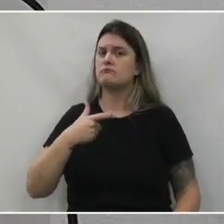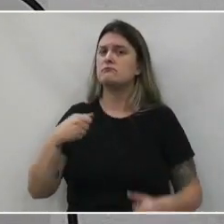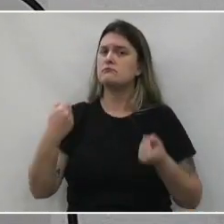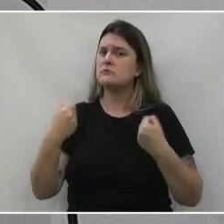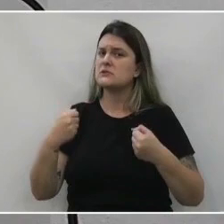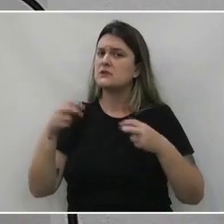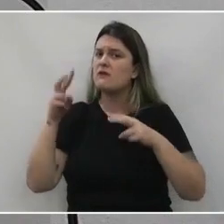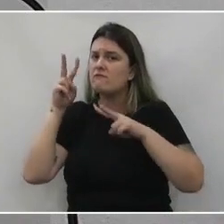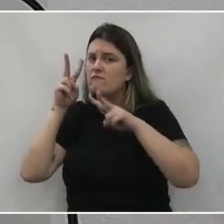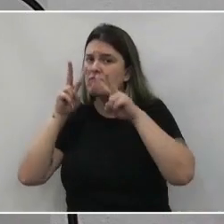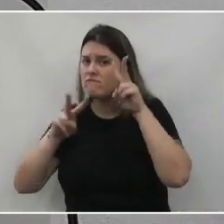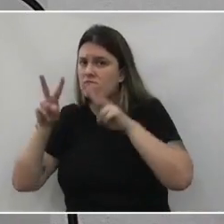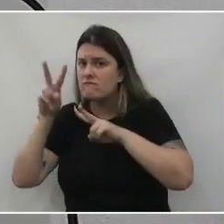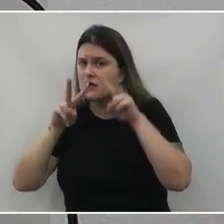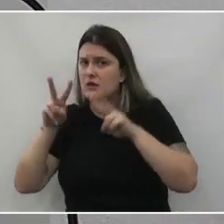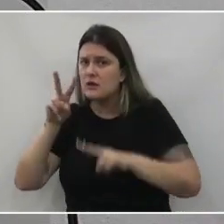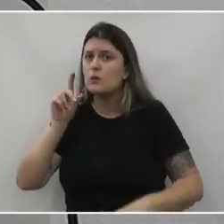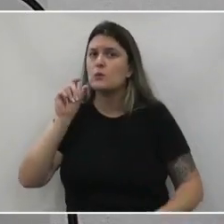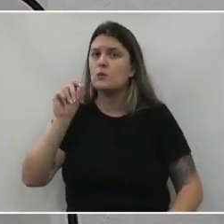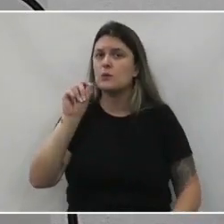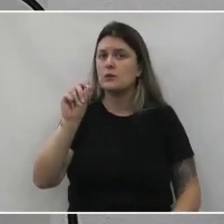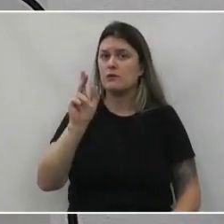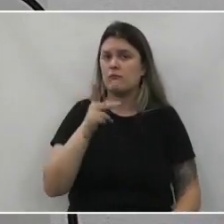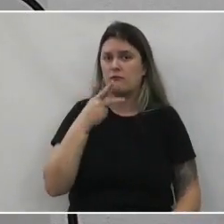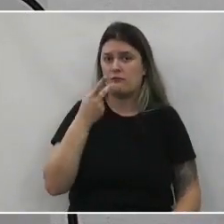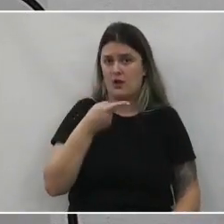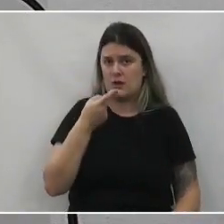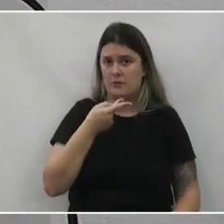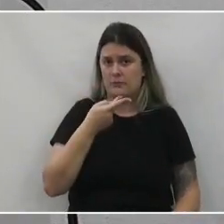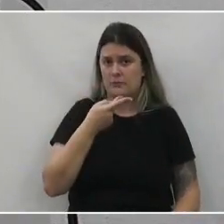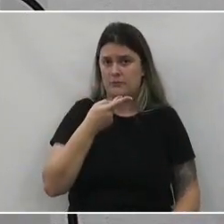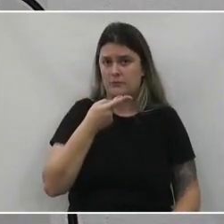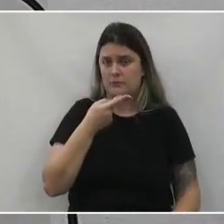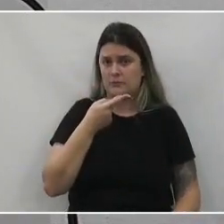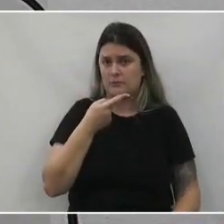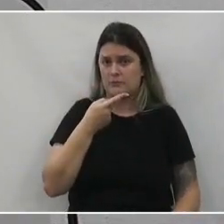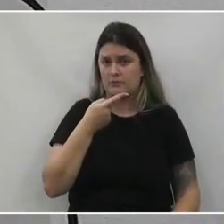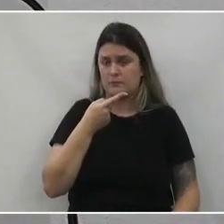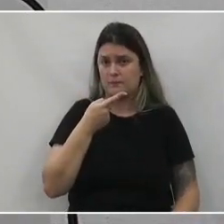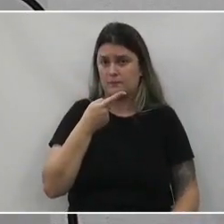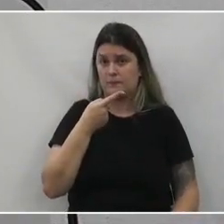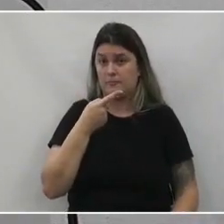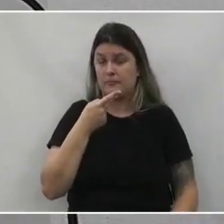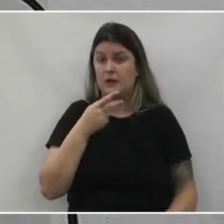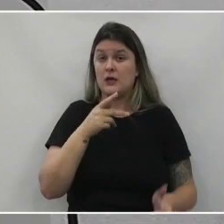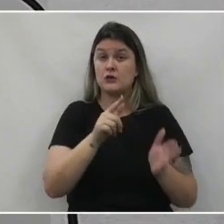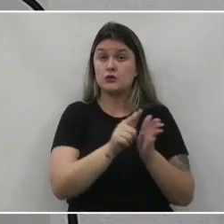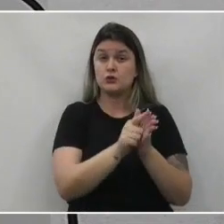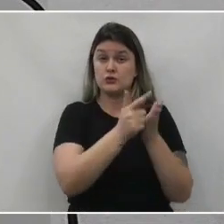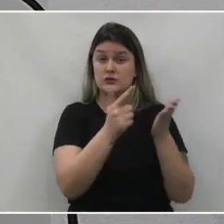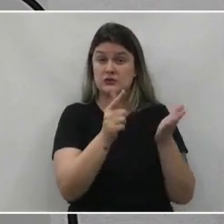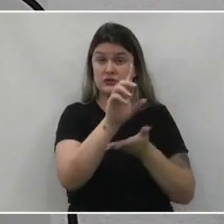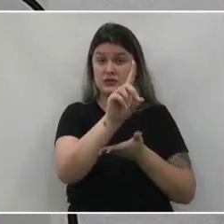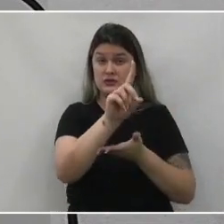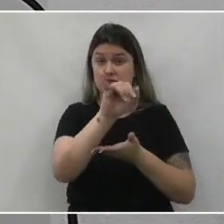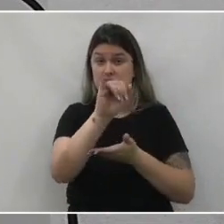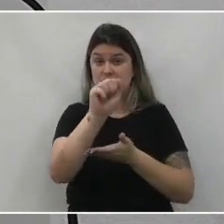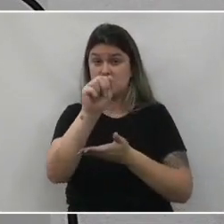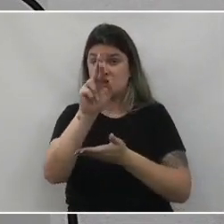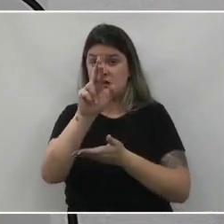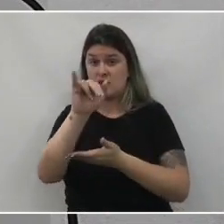isso que eu vou mencionar agora. Em Diário Oficial do Governo do Paraná,